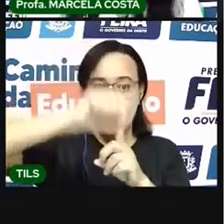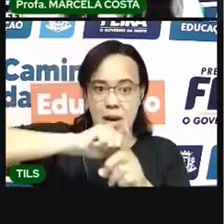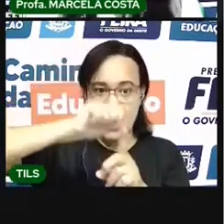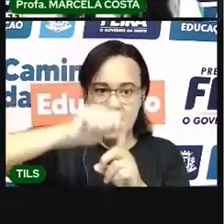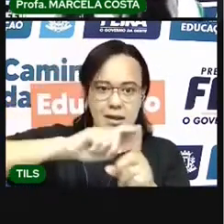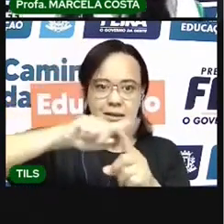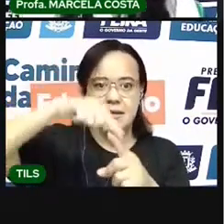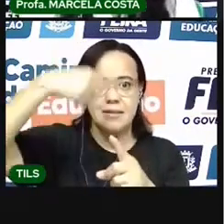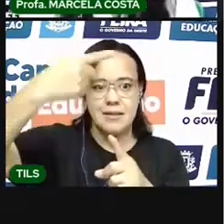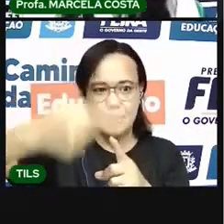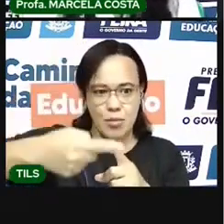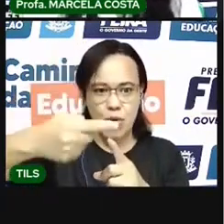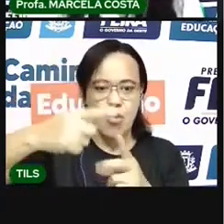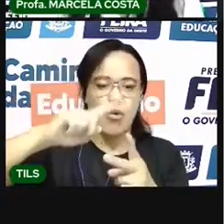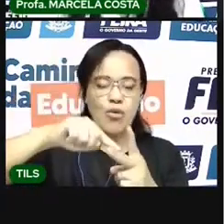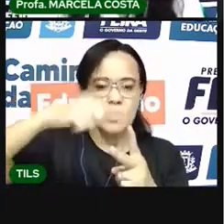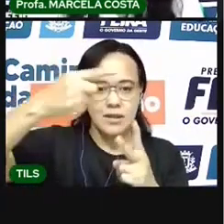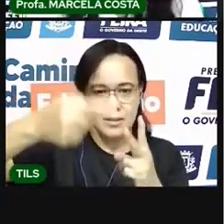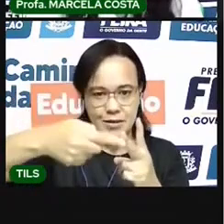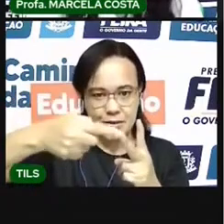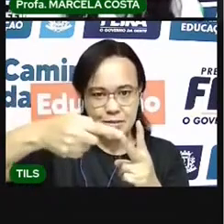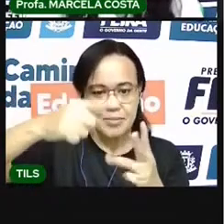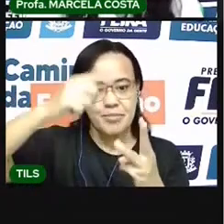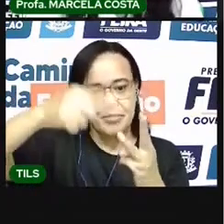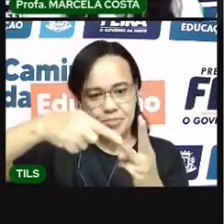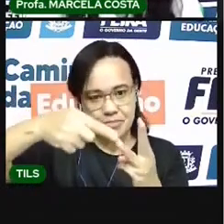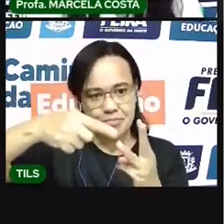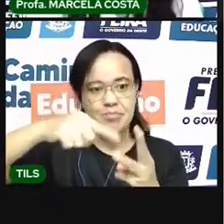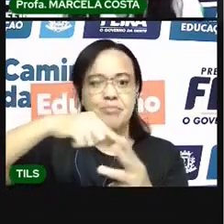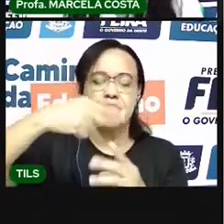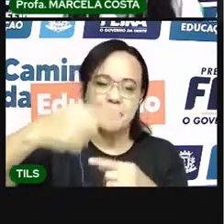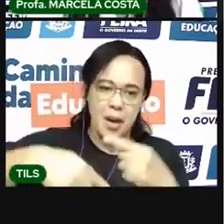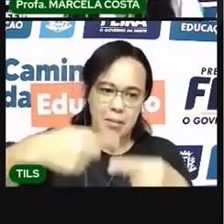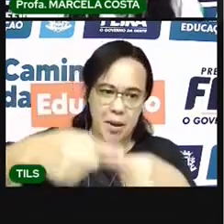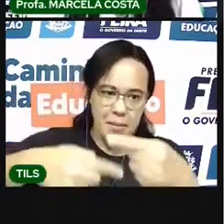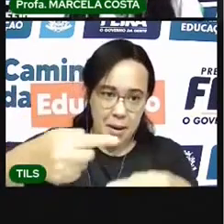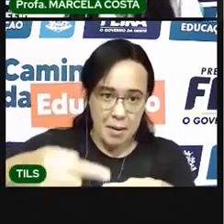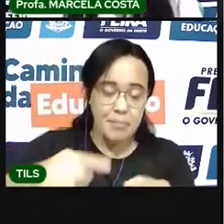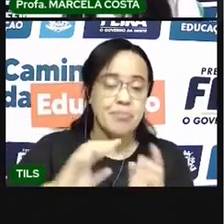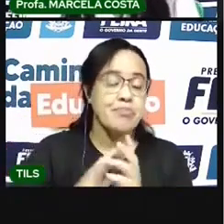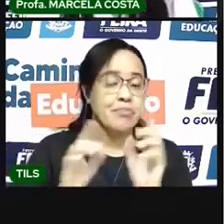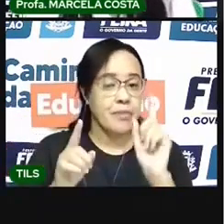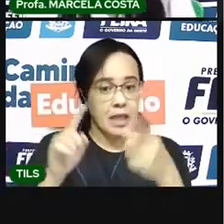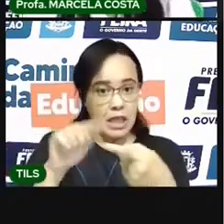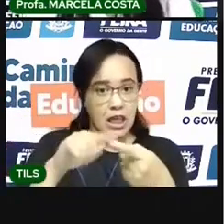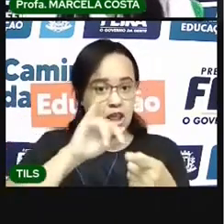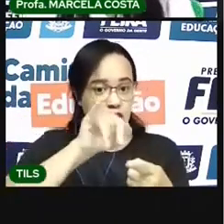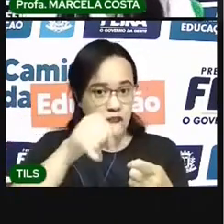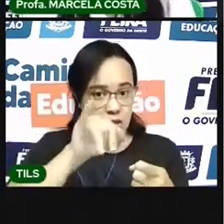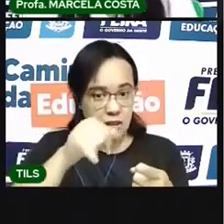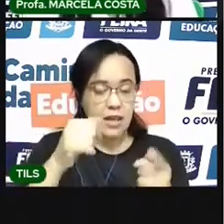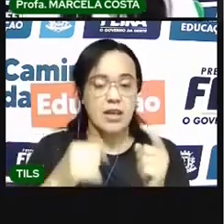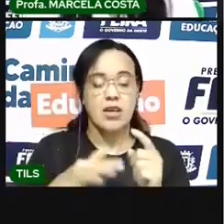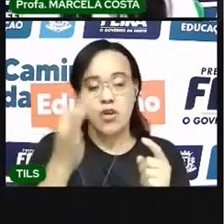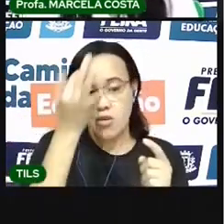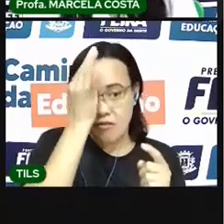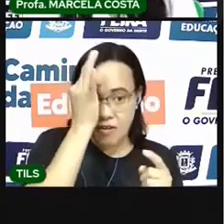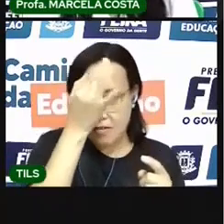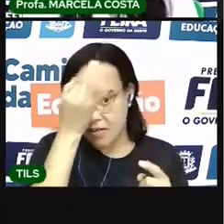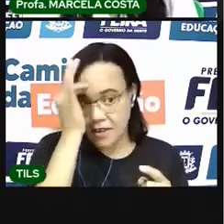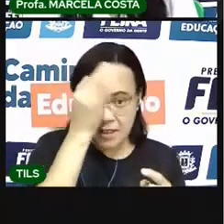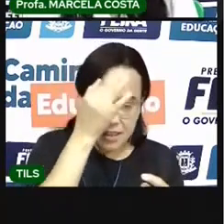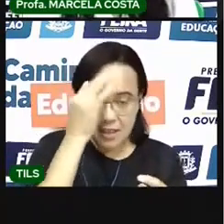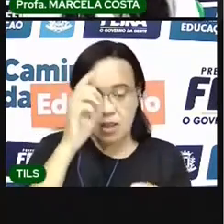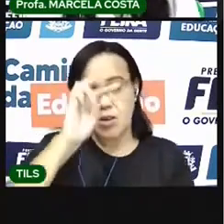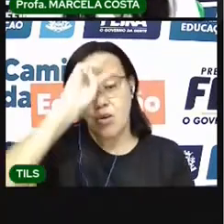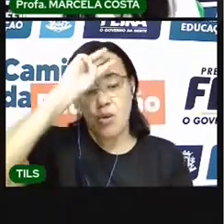outro. Primeiro mês do ano é janeiro. Depois de janeiro, vem fevereiro. Depois vem